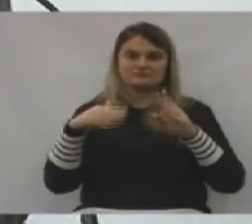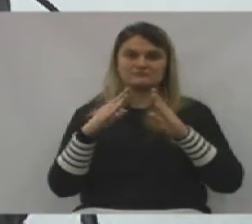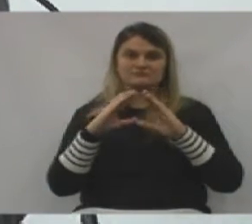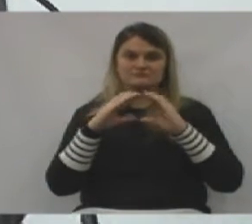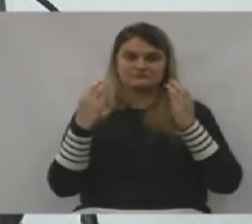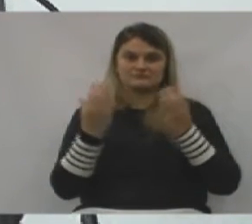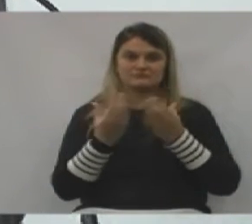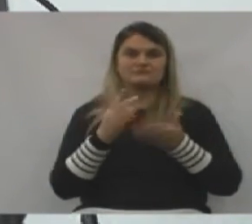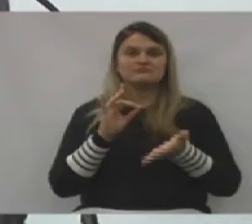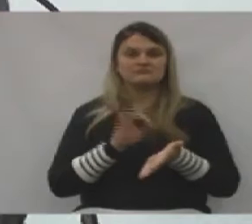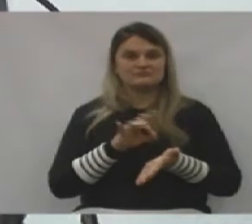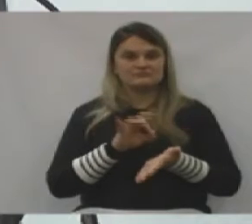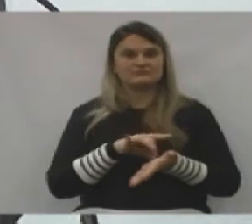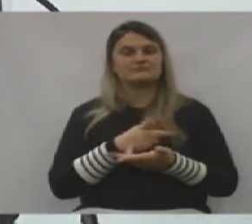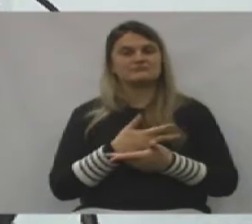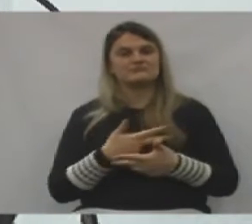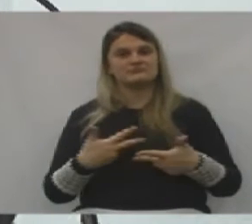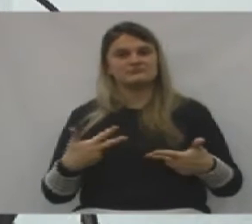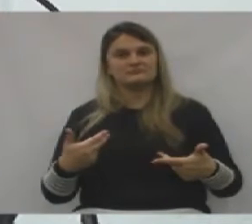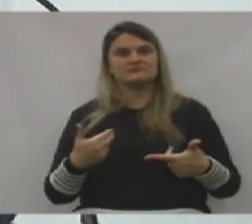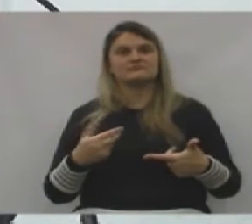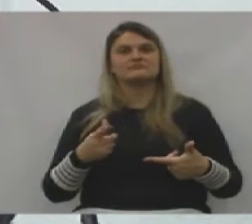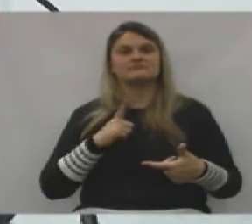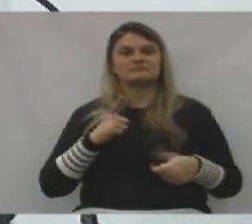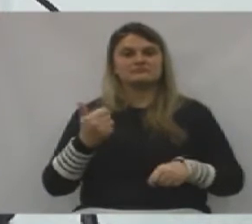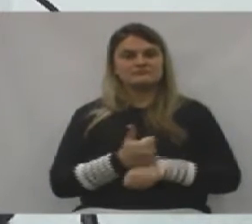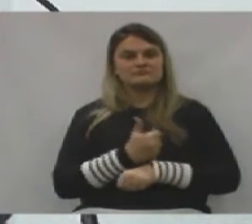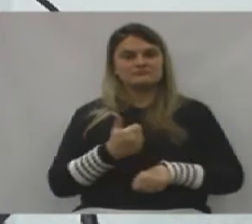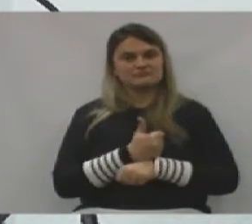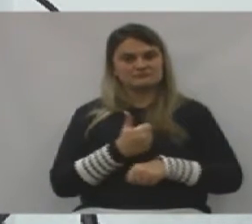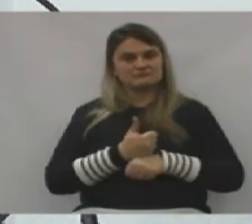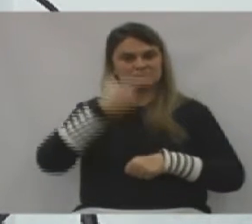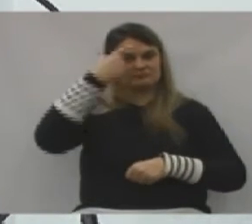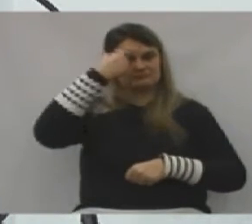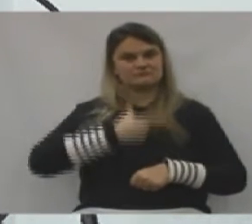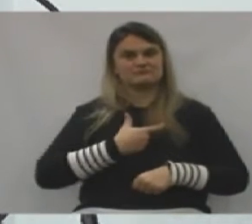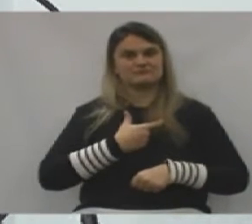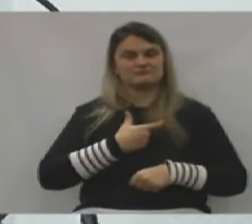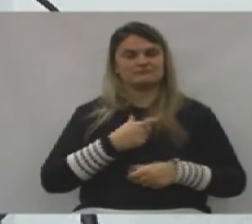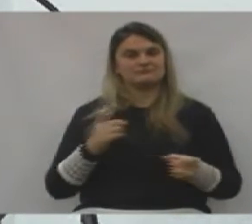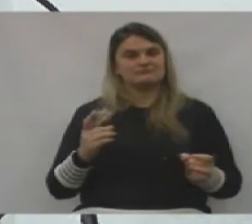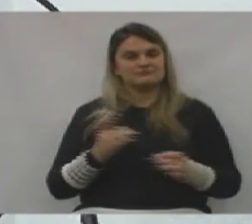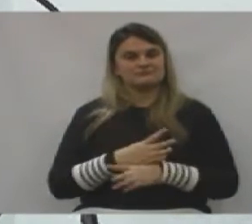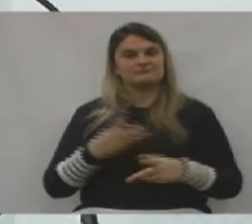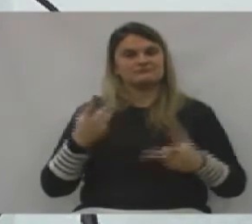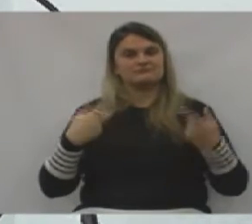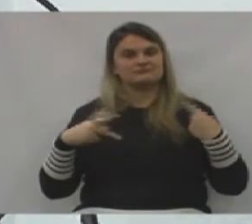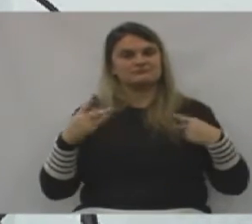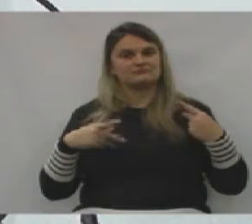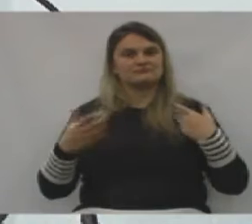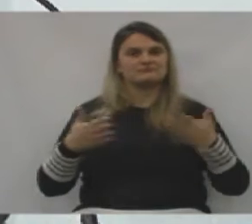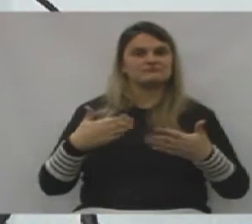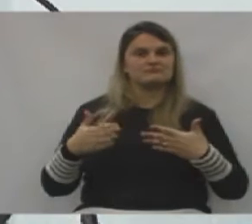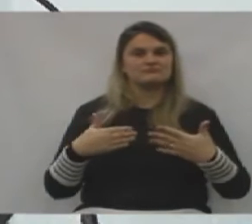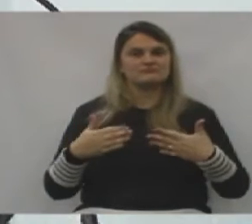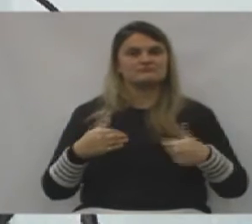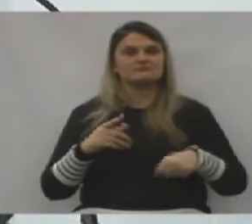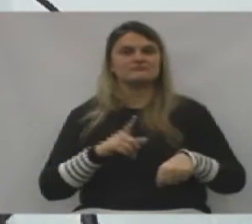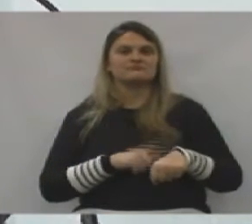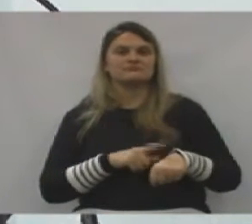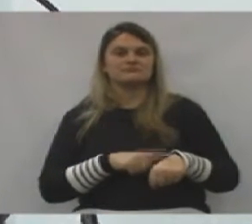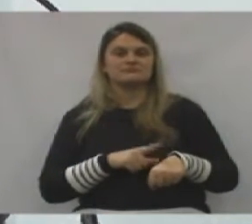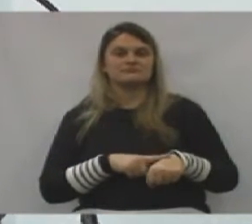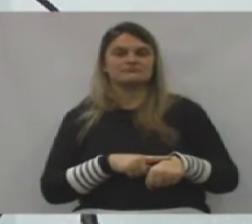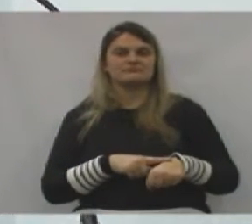Câmara é a mesma coisa, profissionalismo, acabou a politicagem, acabou o momento